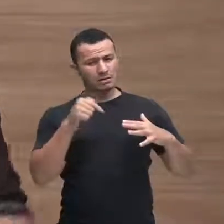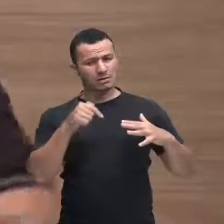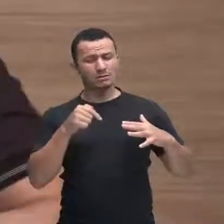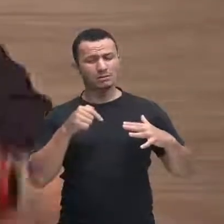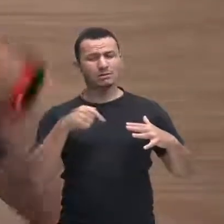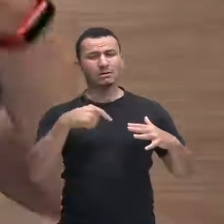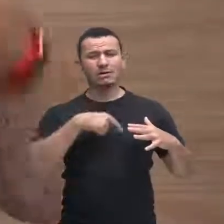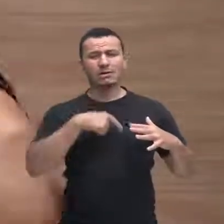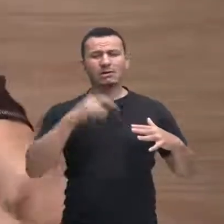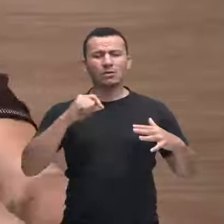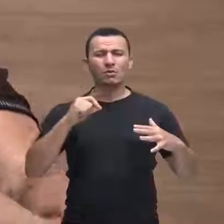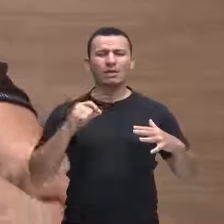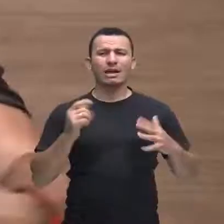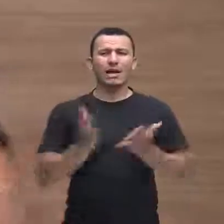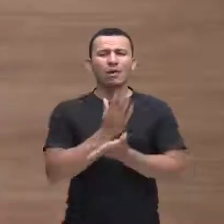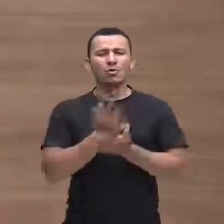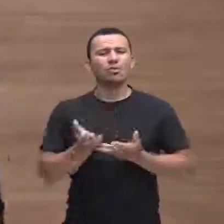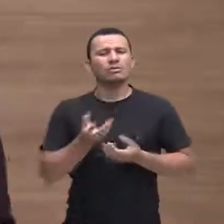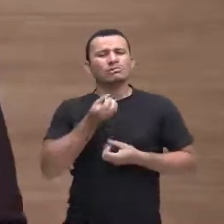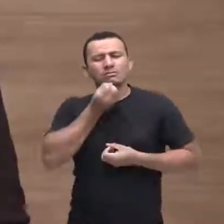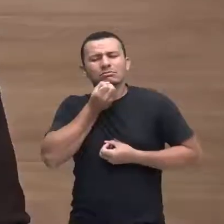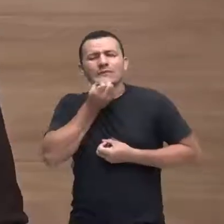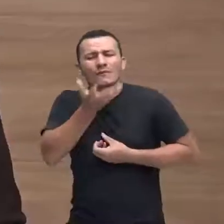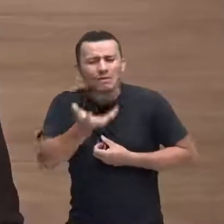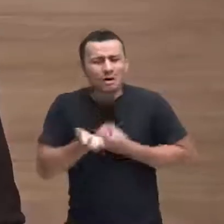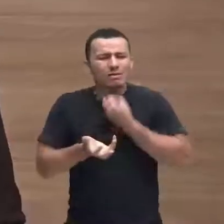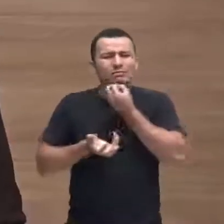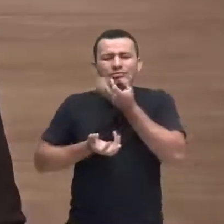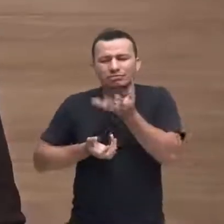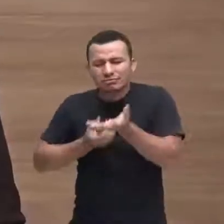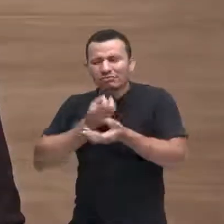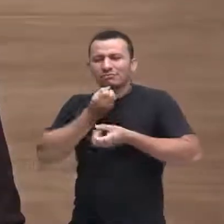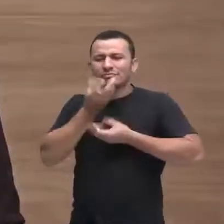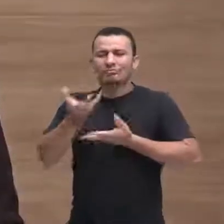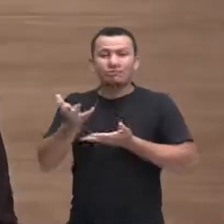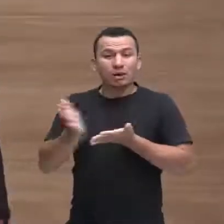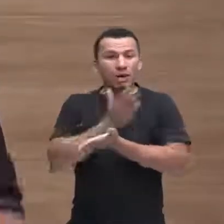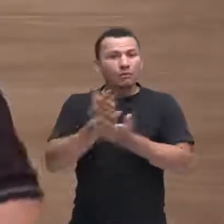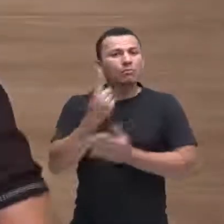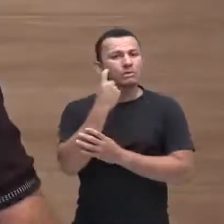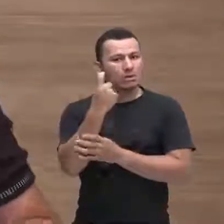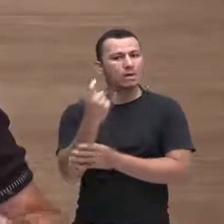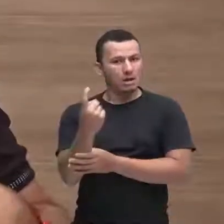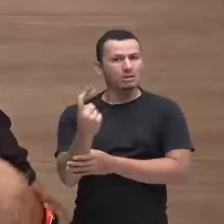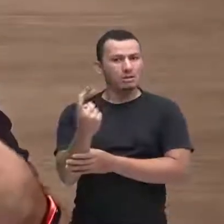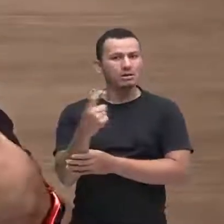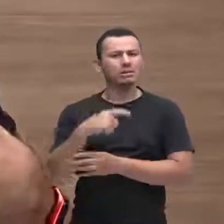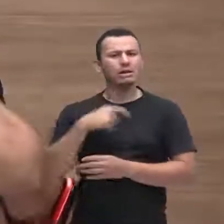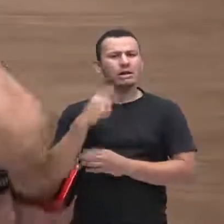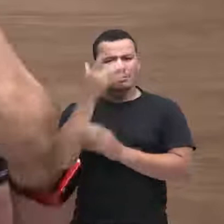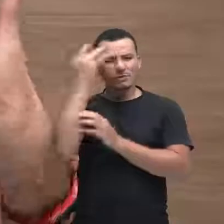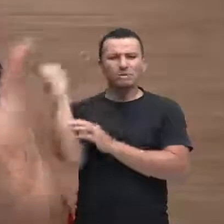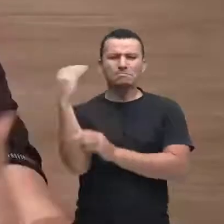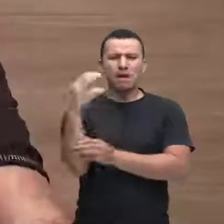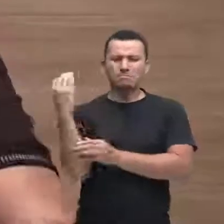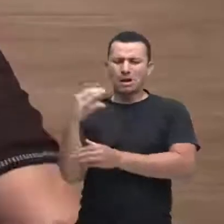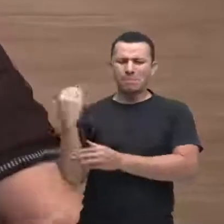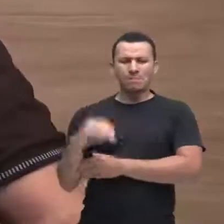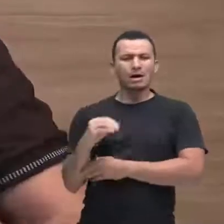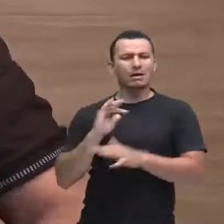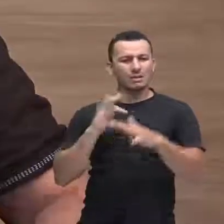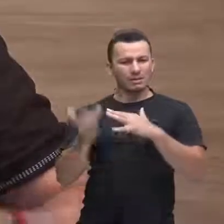alguns desabafos, sabe, alguns desabafos muito interessantes. Nós percebemos, sabe, os